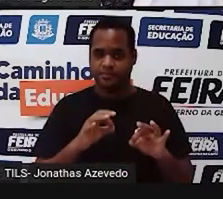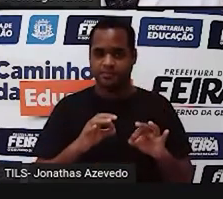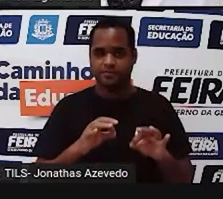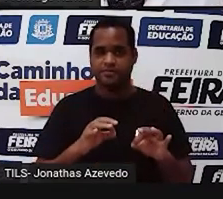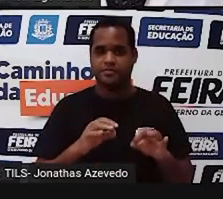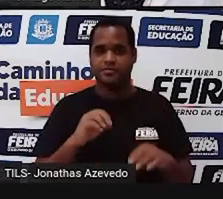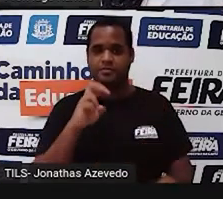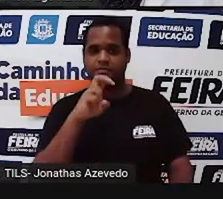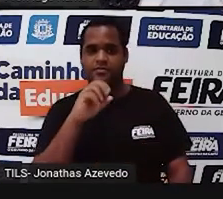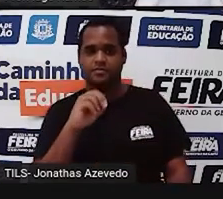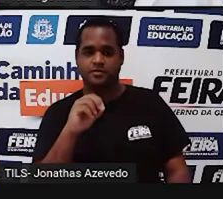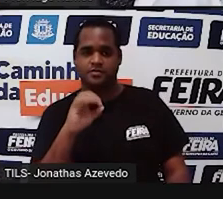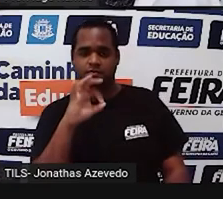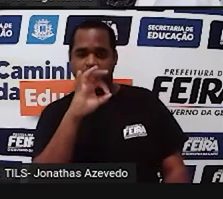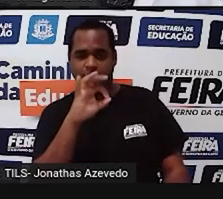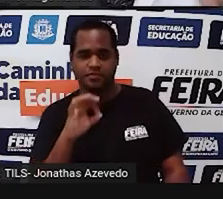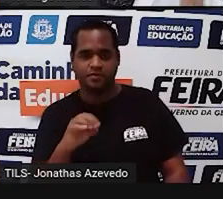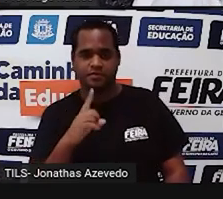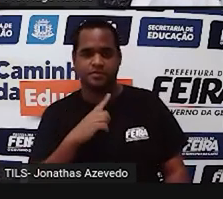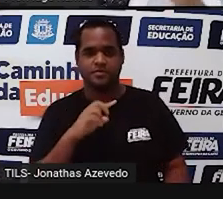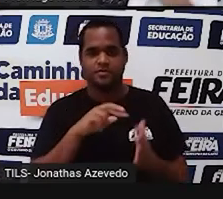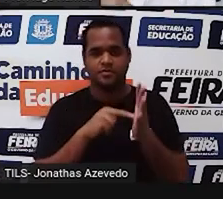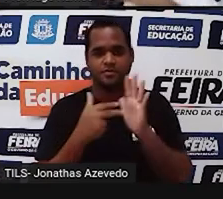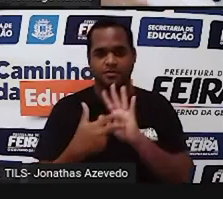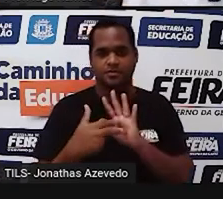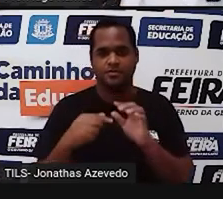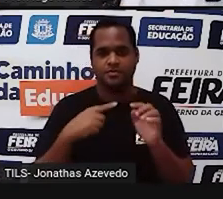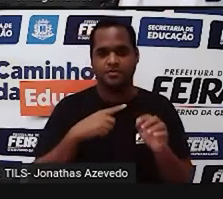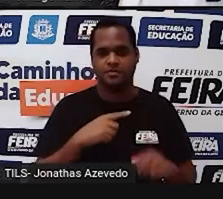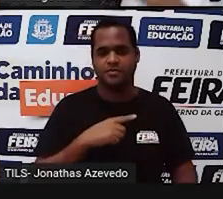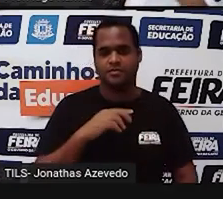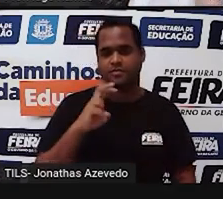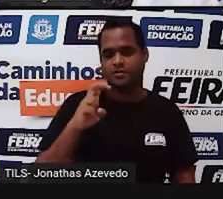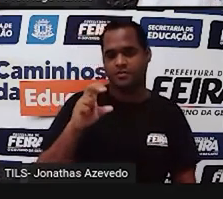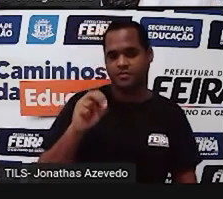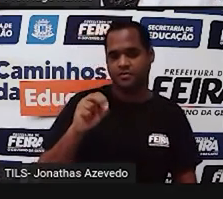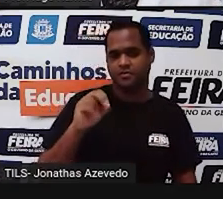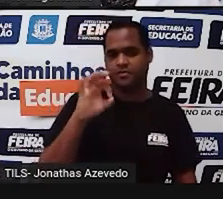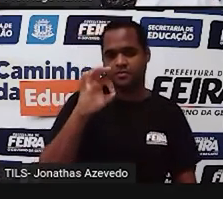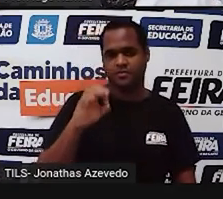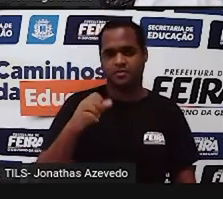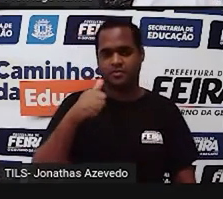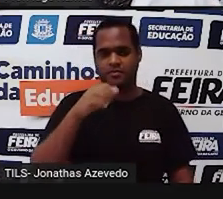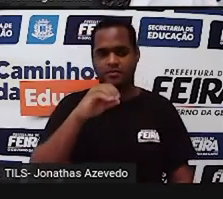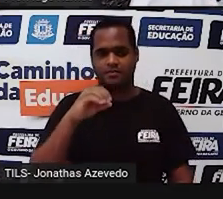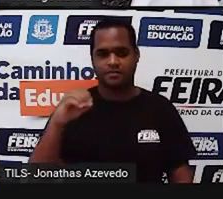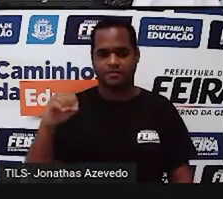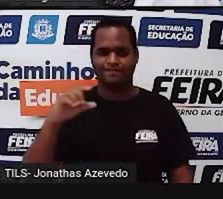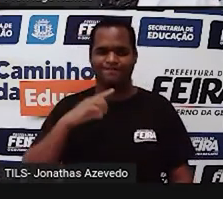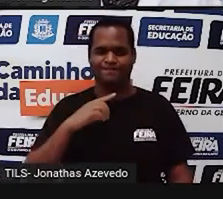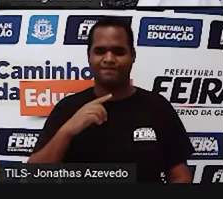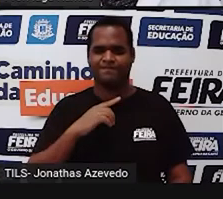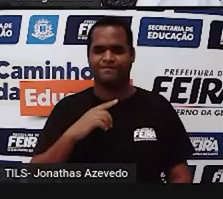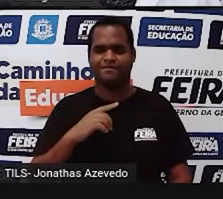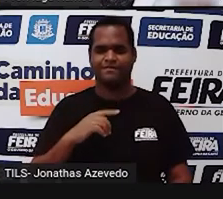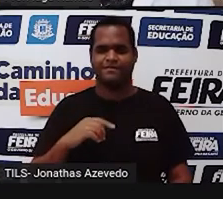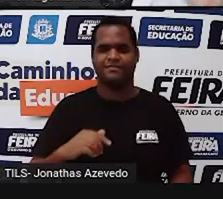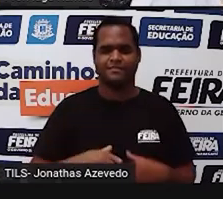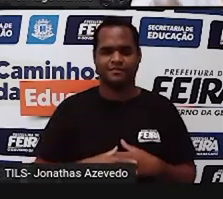50% significa 50 dividido por 100. Você também pode usar a calculadora, encontra o resultado.